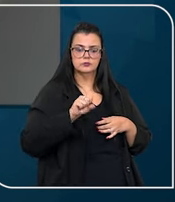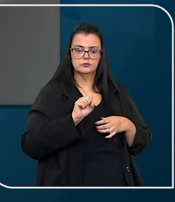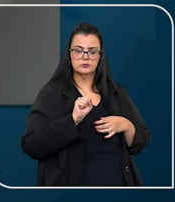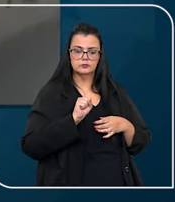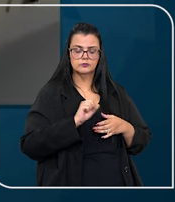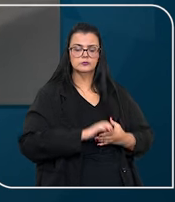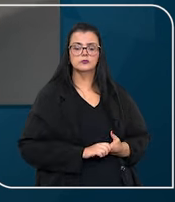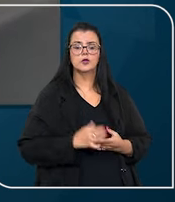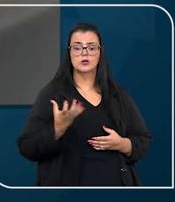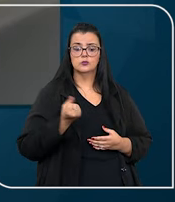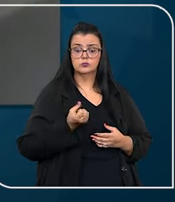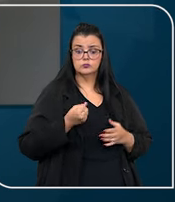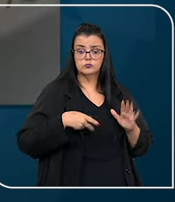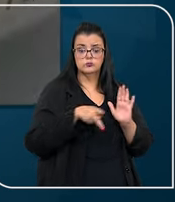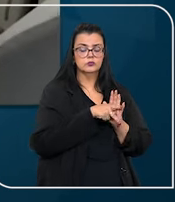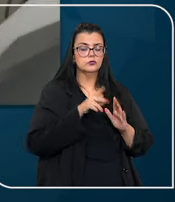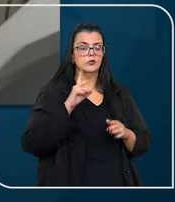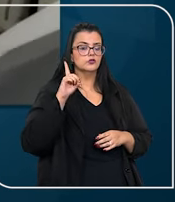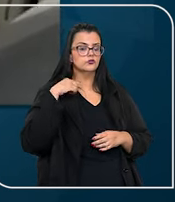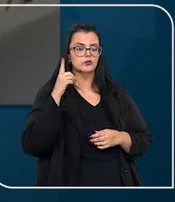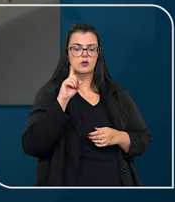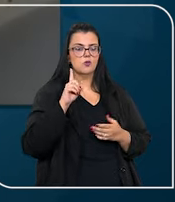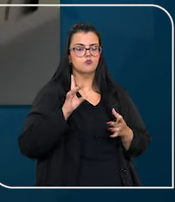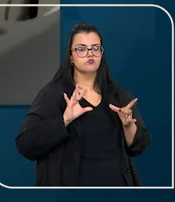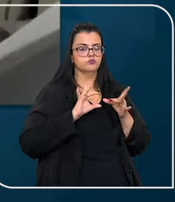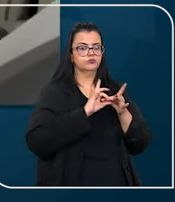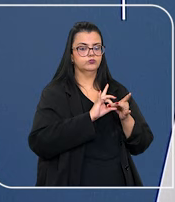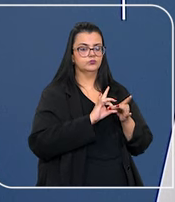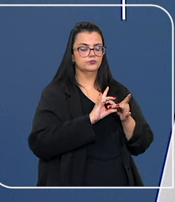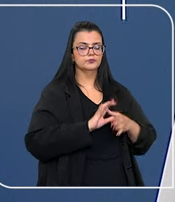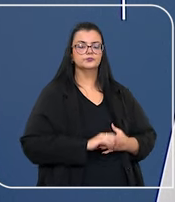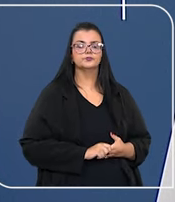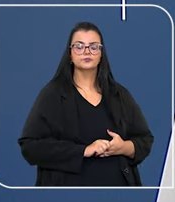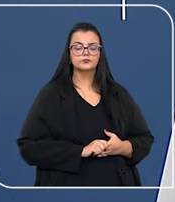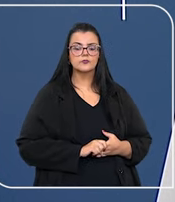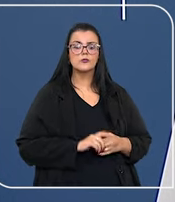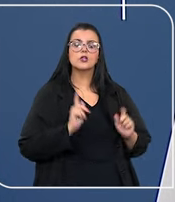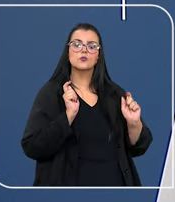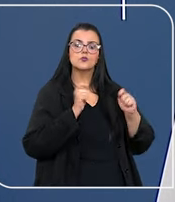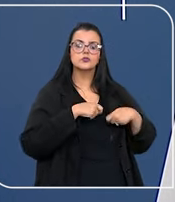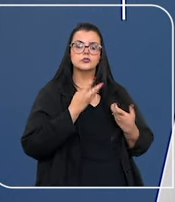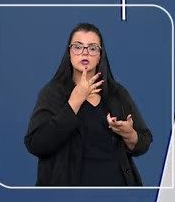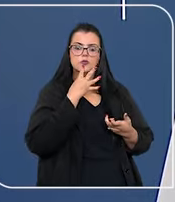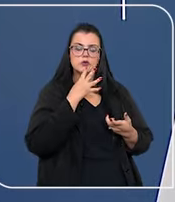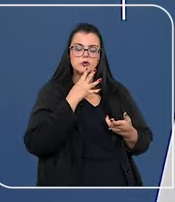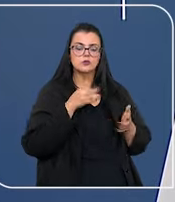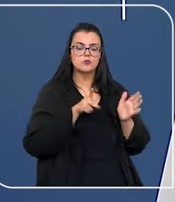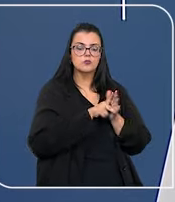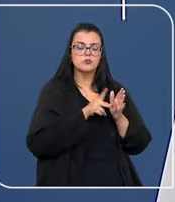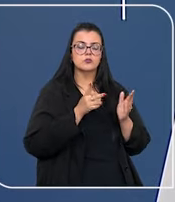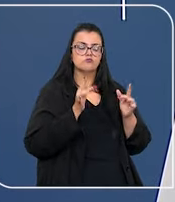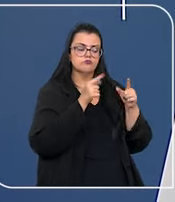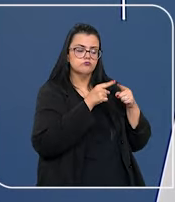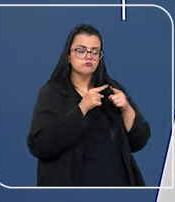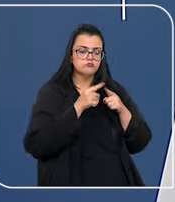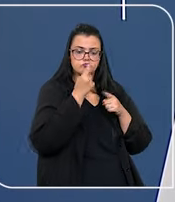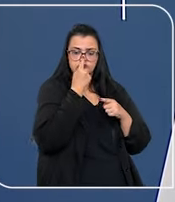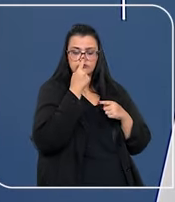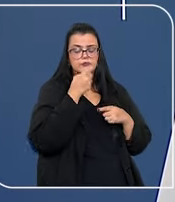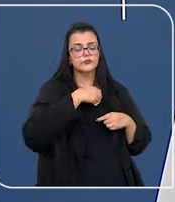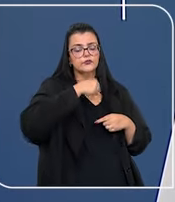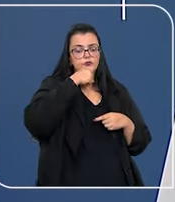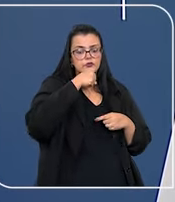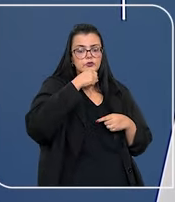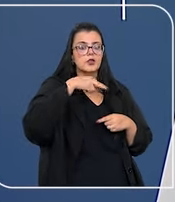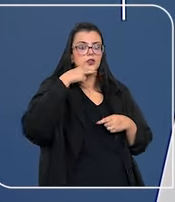INSS, da qual o advogado não é parte. É possível reconhecer a filiação socioafetiva entre